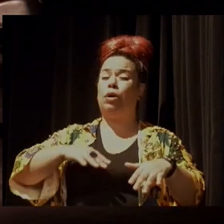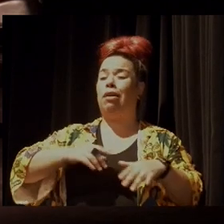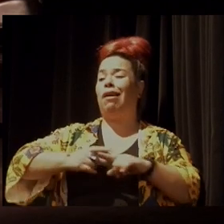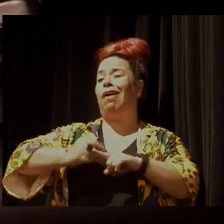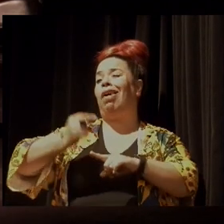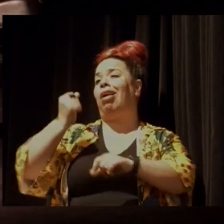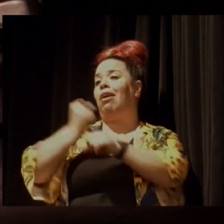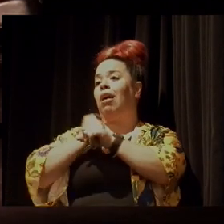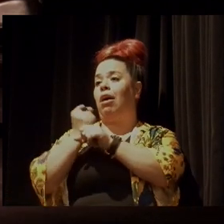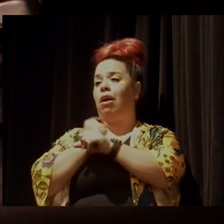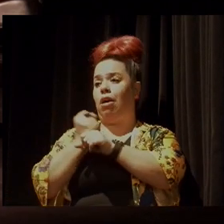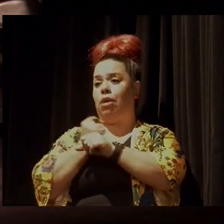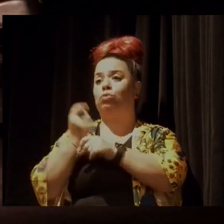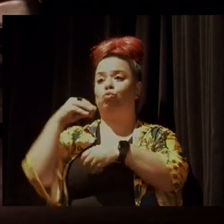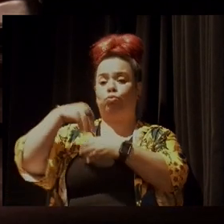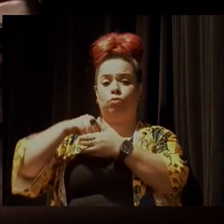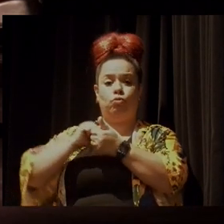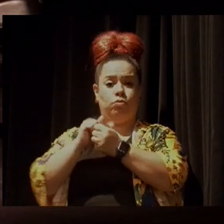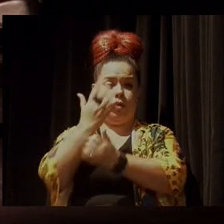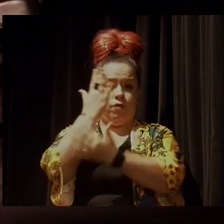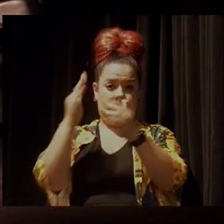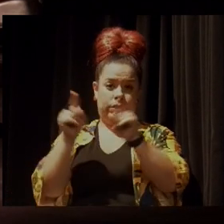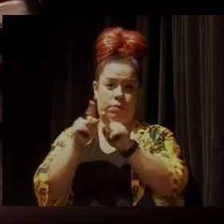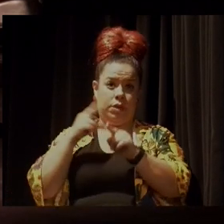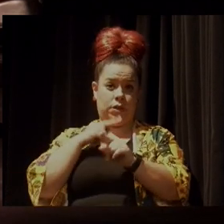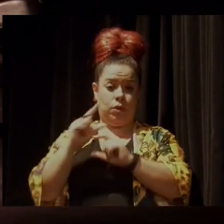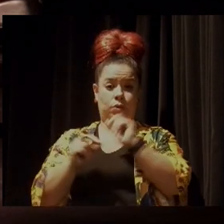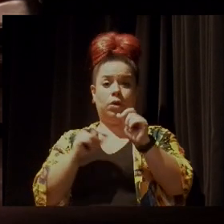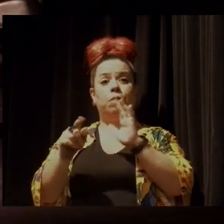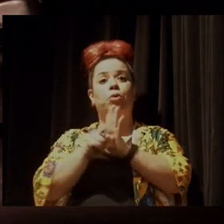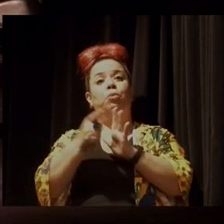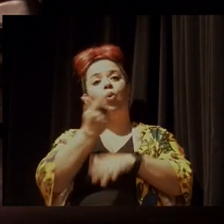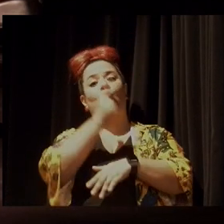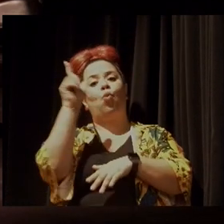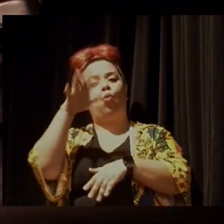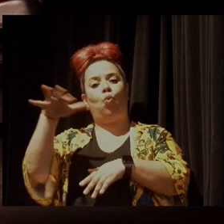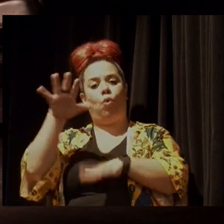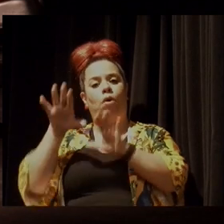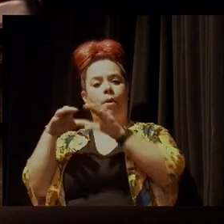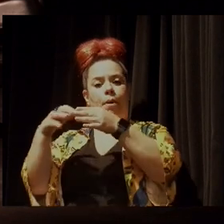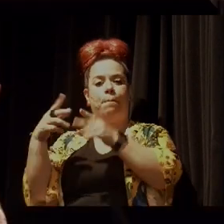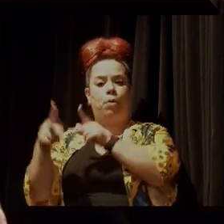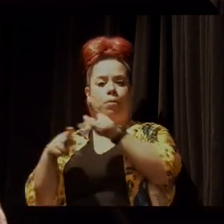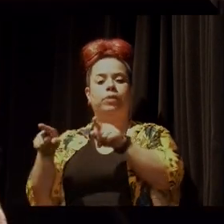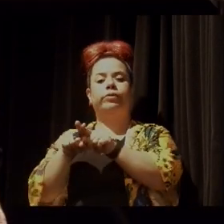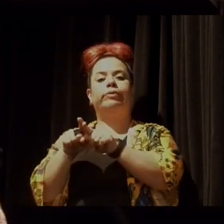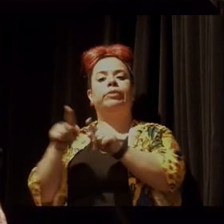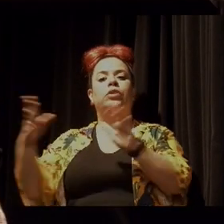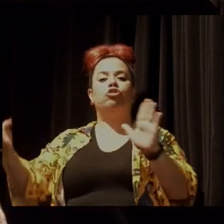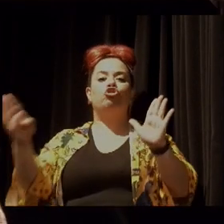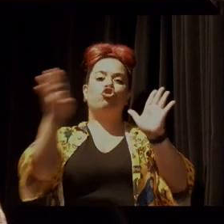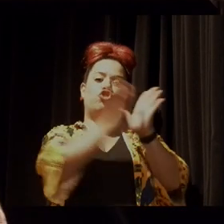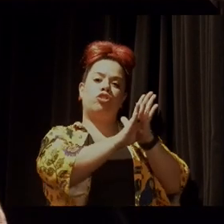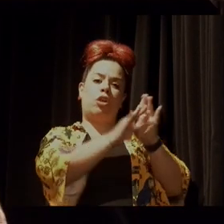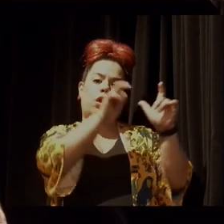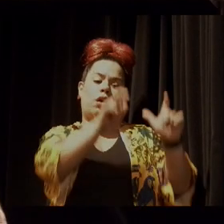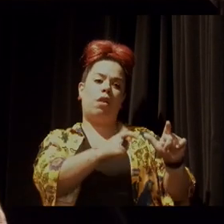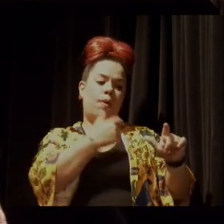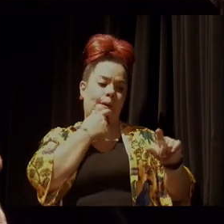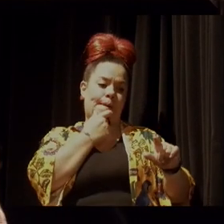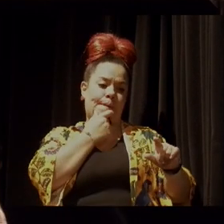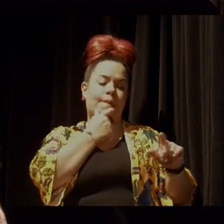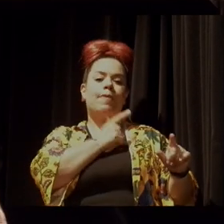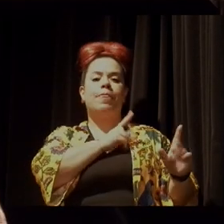E essa outra camada da população que chega também nessa floresta, se